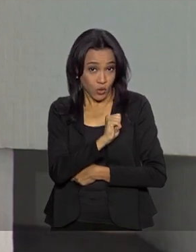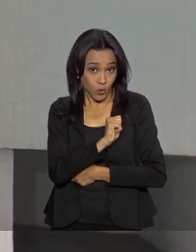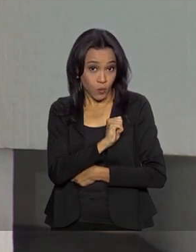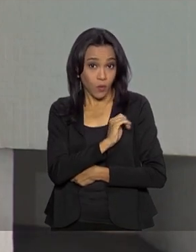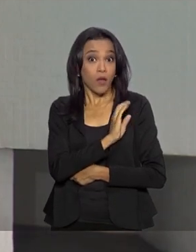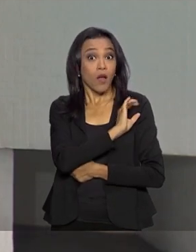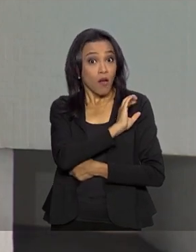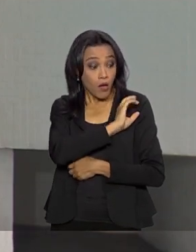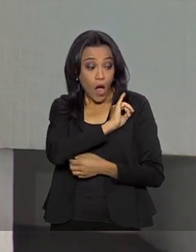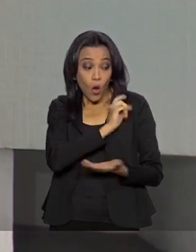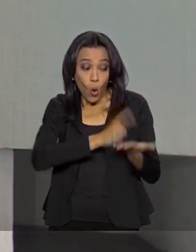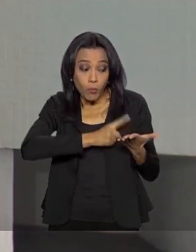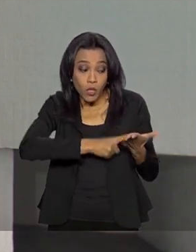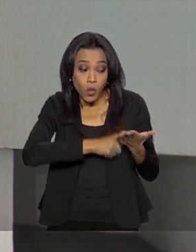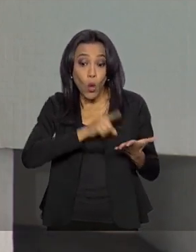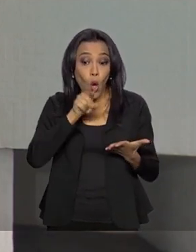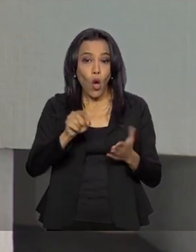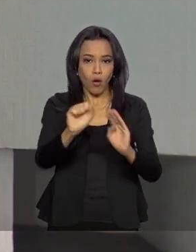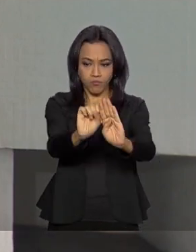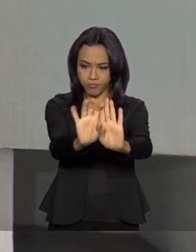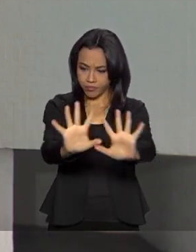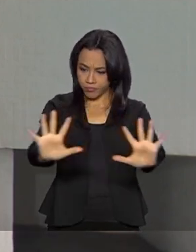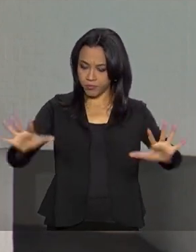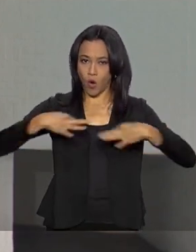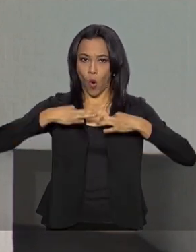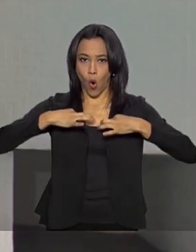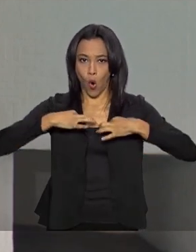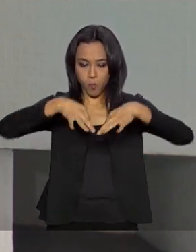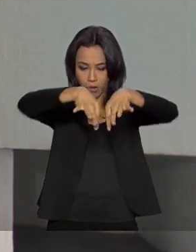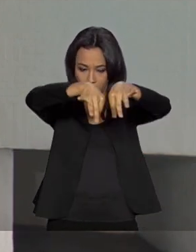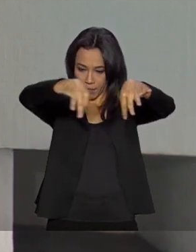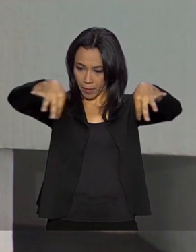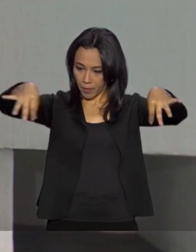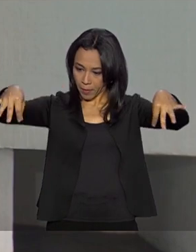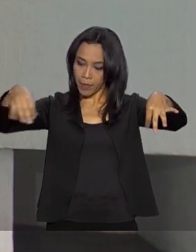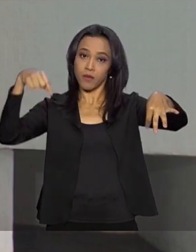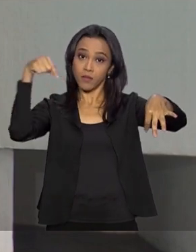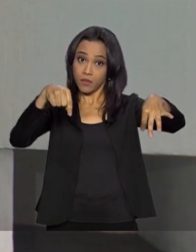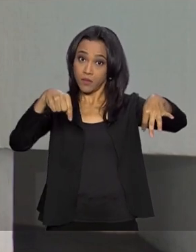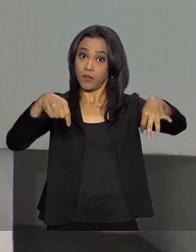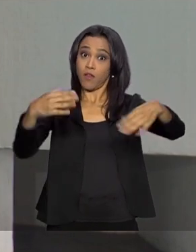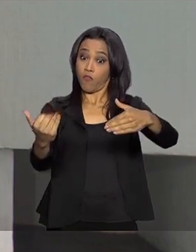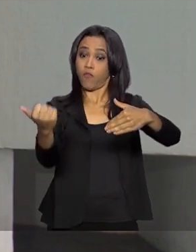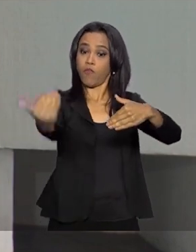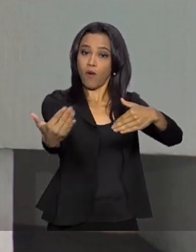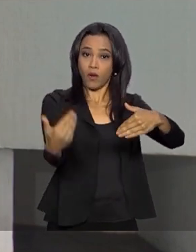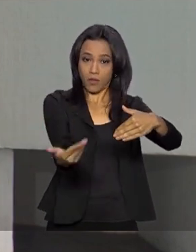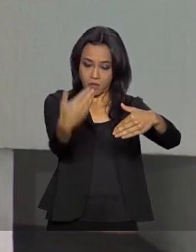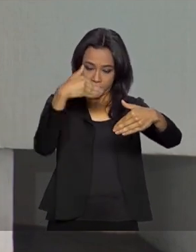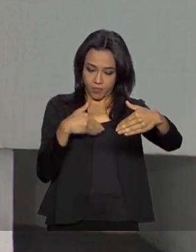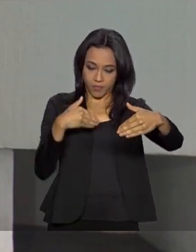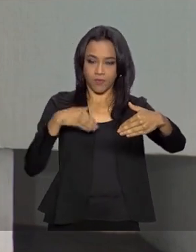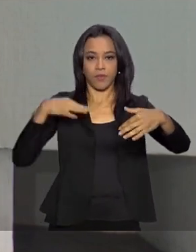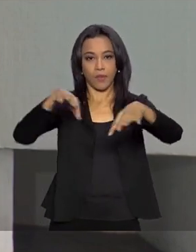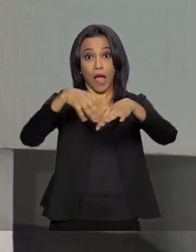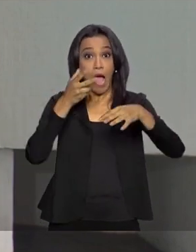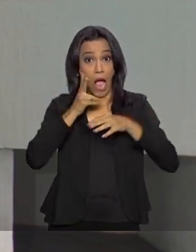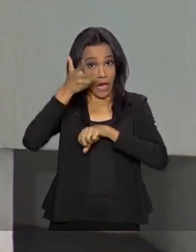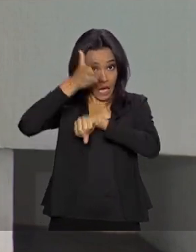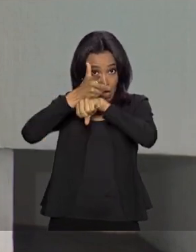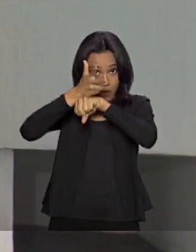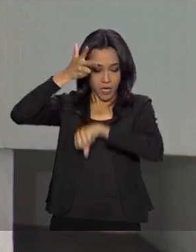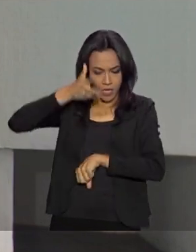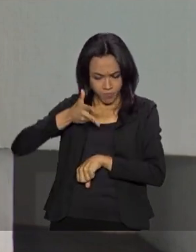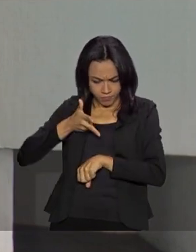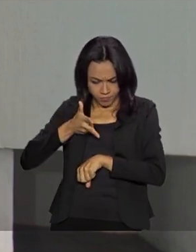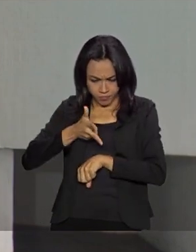-vestido. Então, a parte de trás do guarda-vestido estava fora, e a câmera ia entrar, não